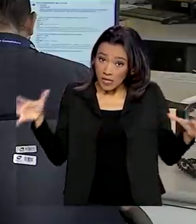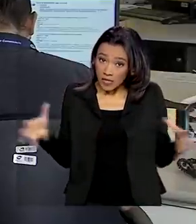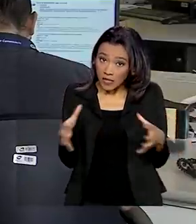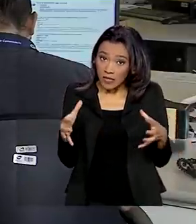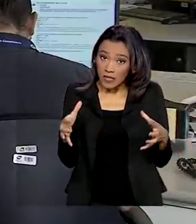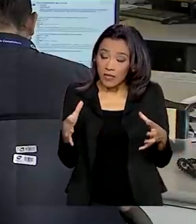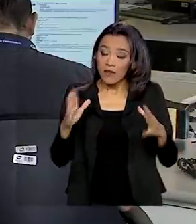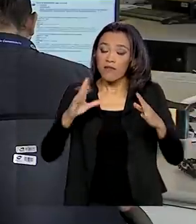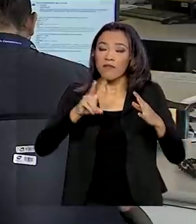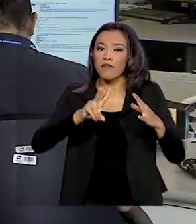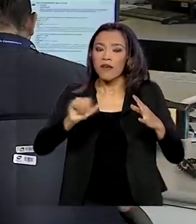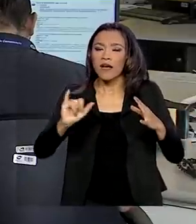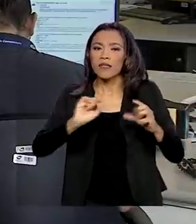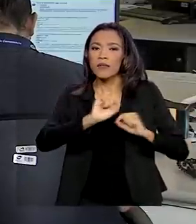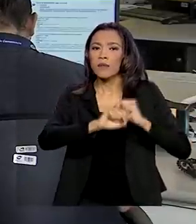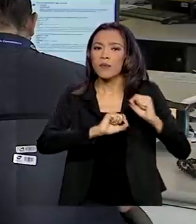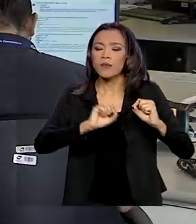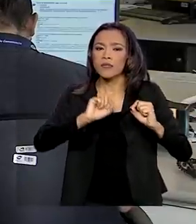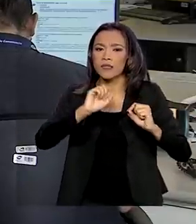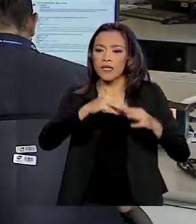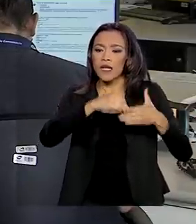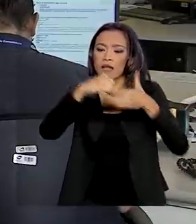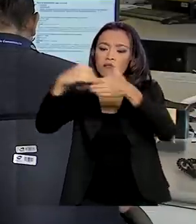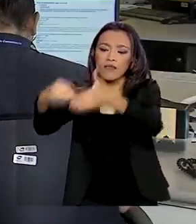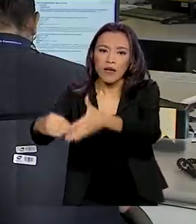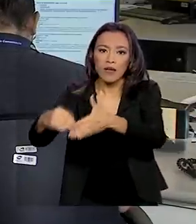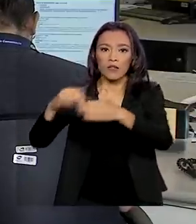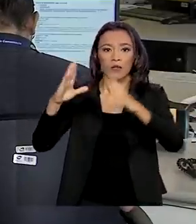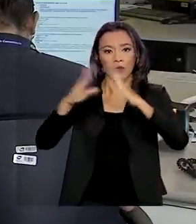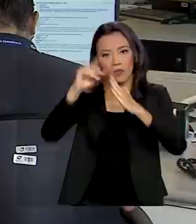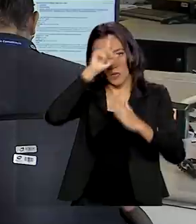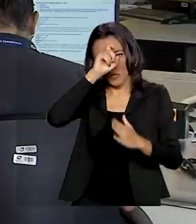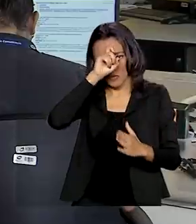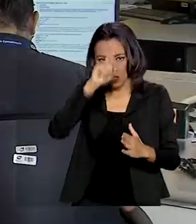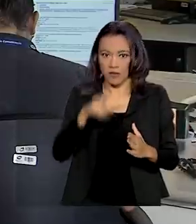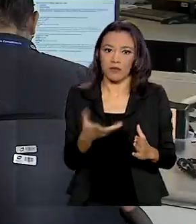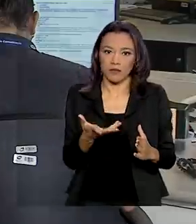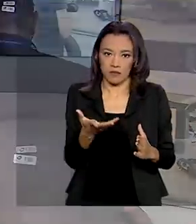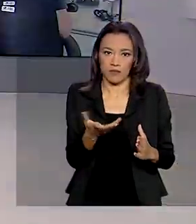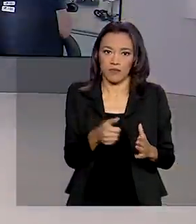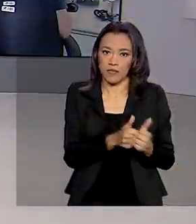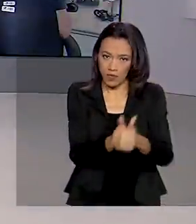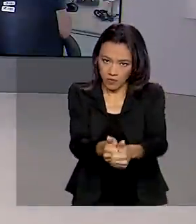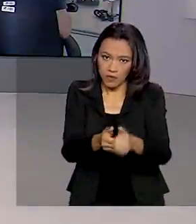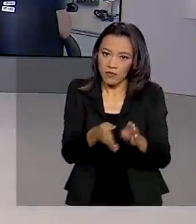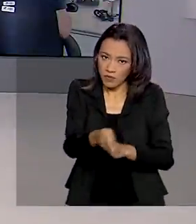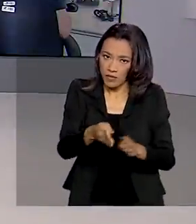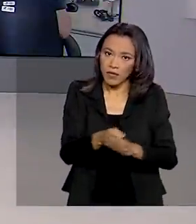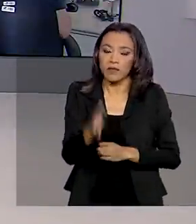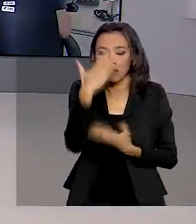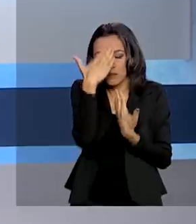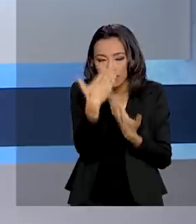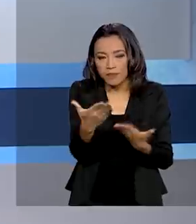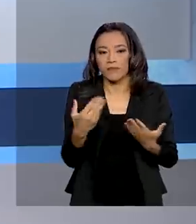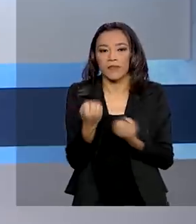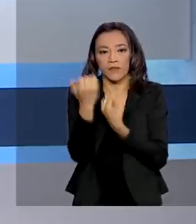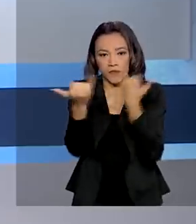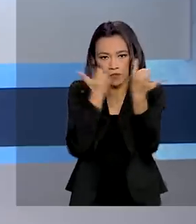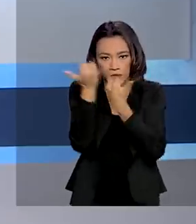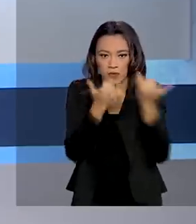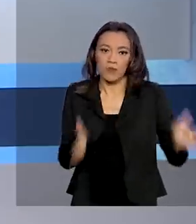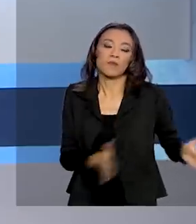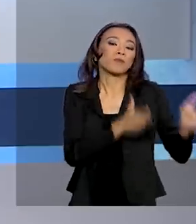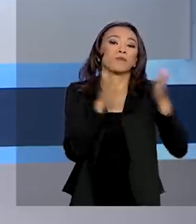estabilizados e encaminhados para a rede hospitalar. Renata. Tá certo, Alessandra. Obrigada pelas suas informações. O